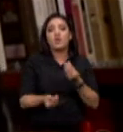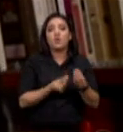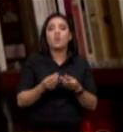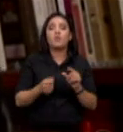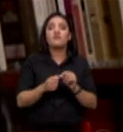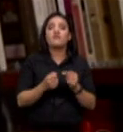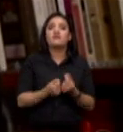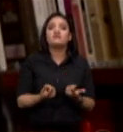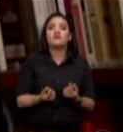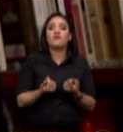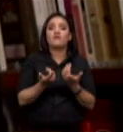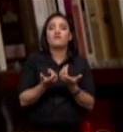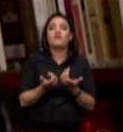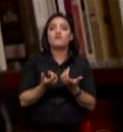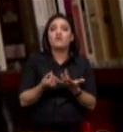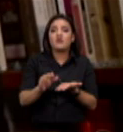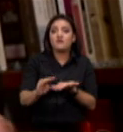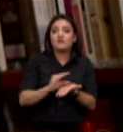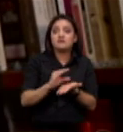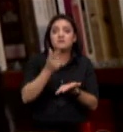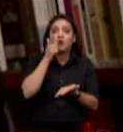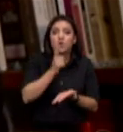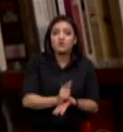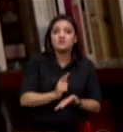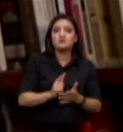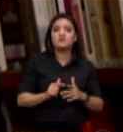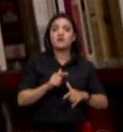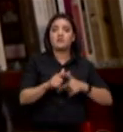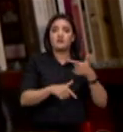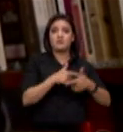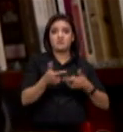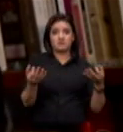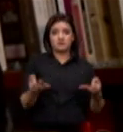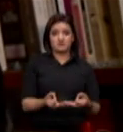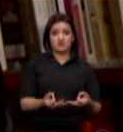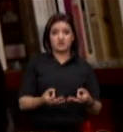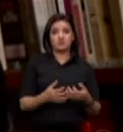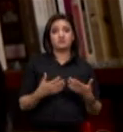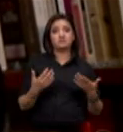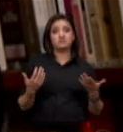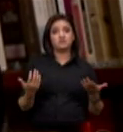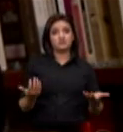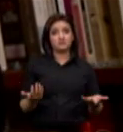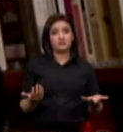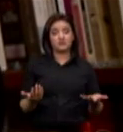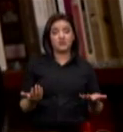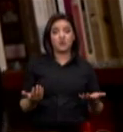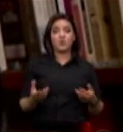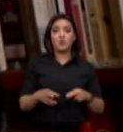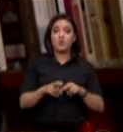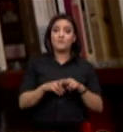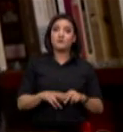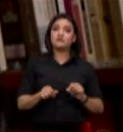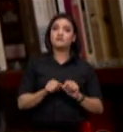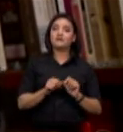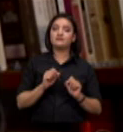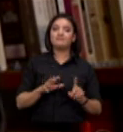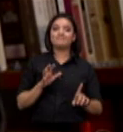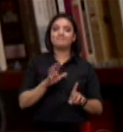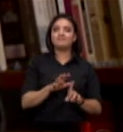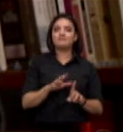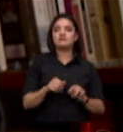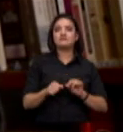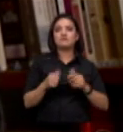financiamento para exercer as suas atividades de forma correta e essa situação as induz a prática de